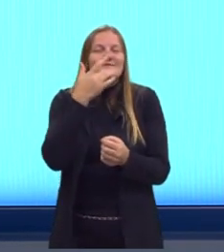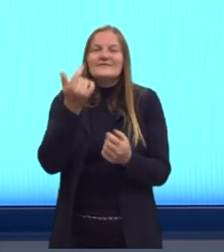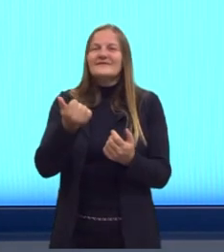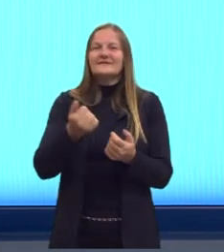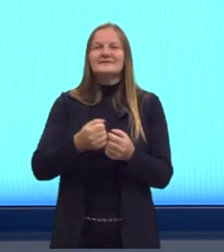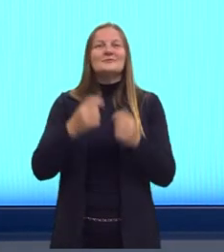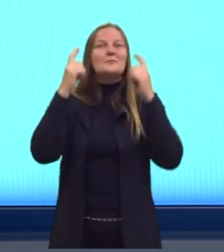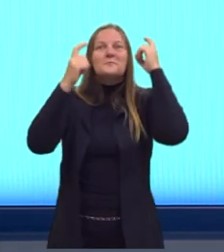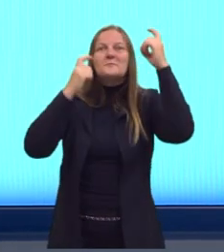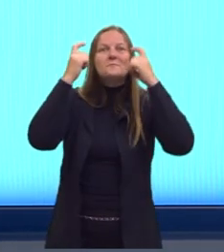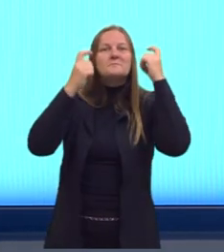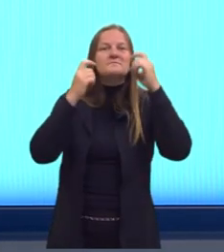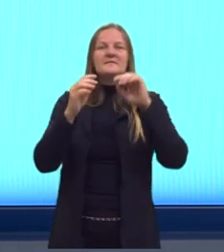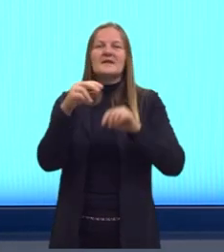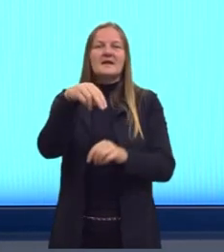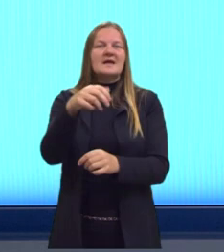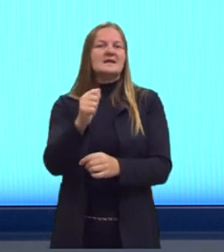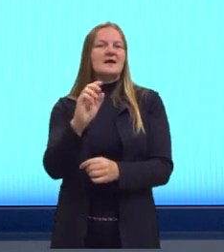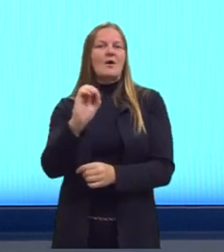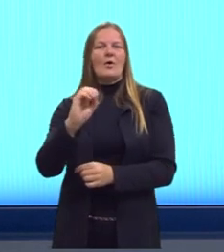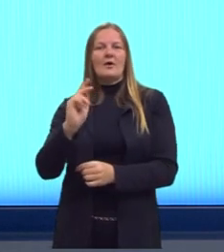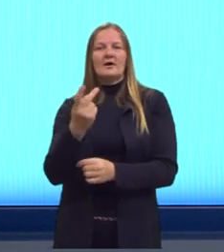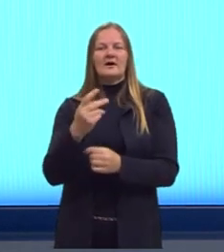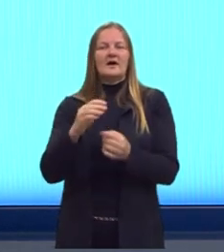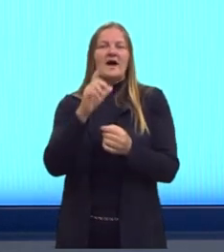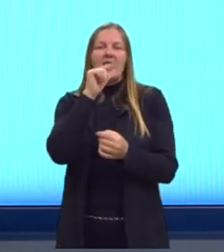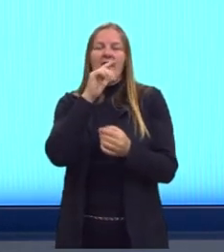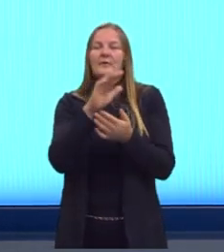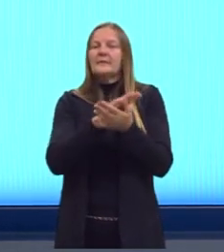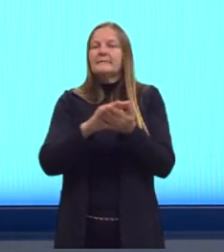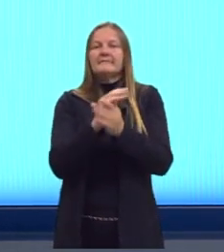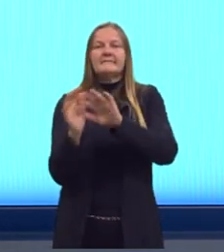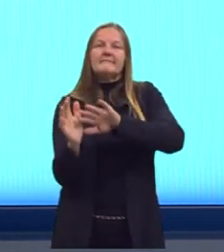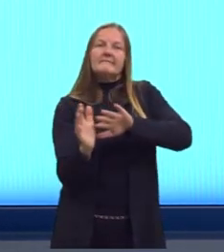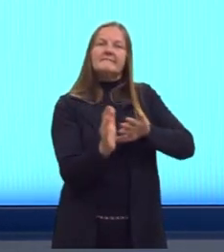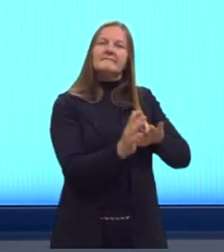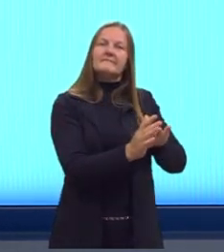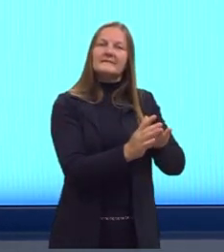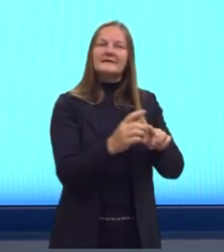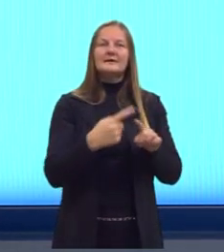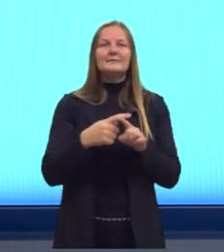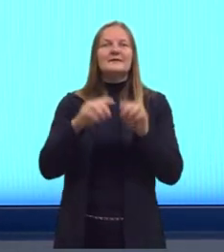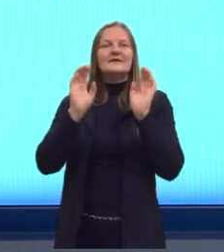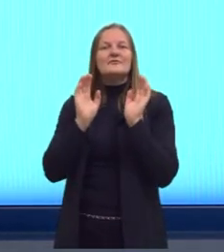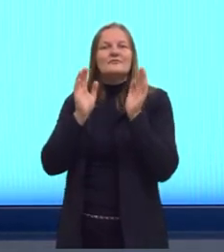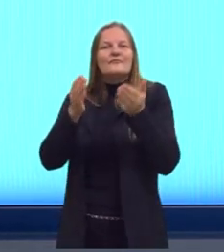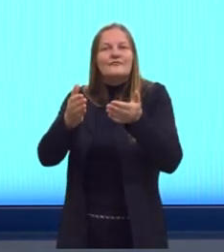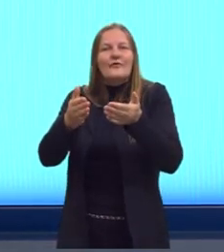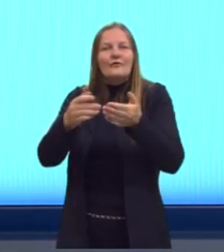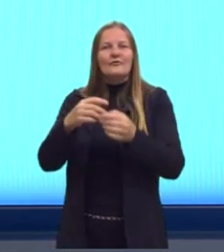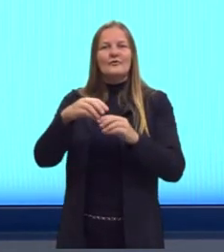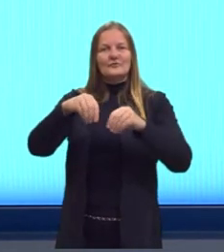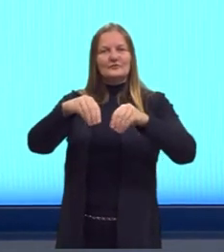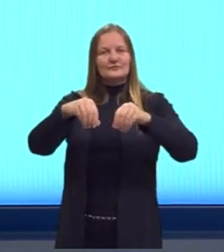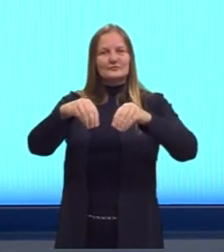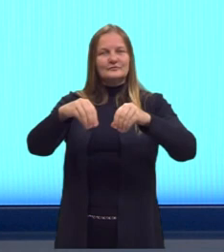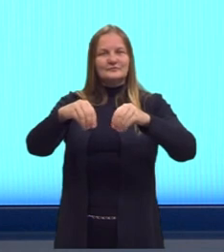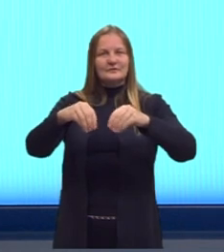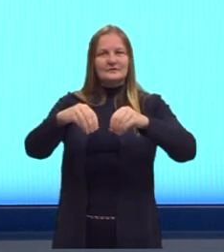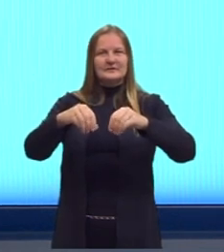me preocupar com o NaOH e com a água. Porque está pedindo, está falando somente dessas duas substâncias.